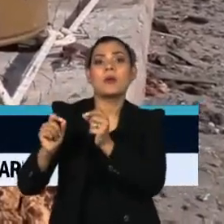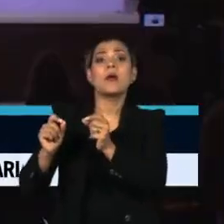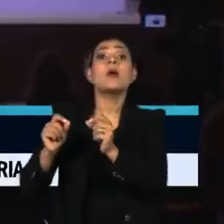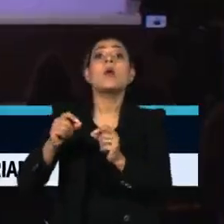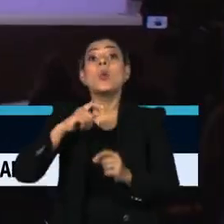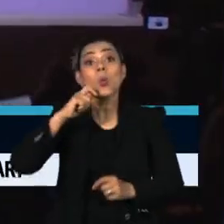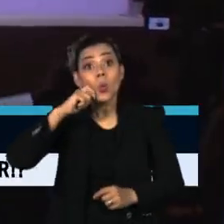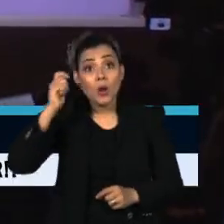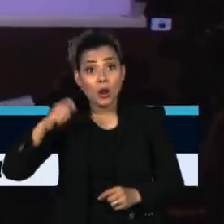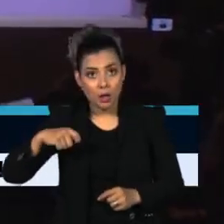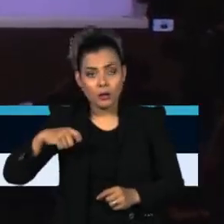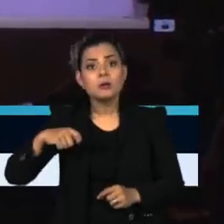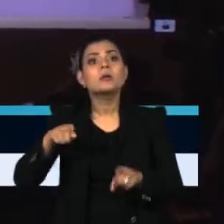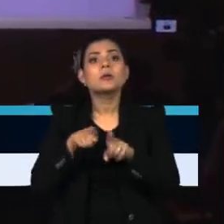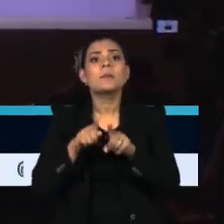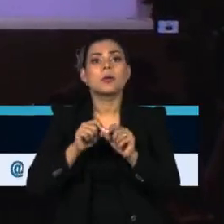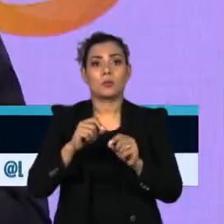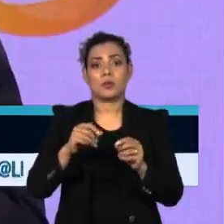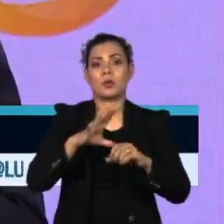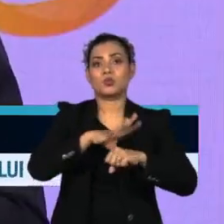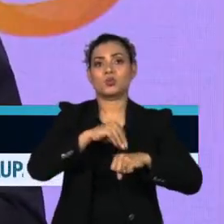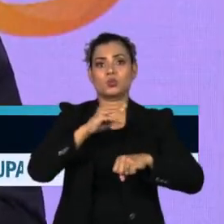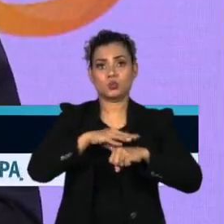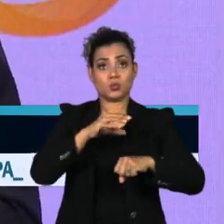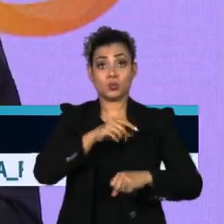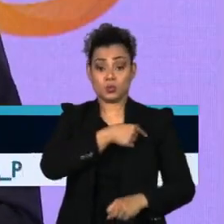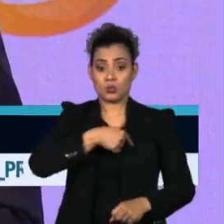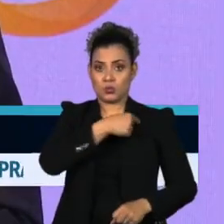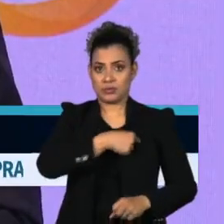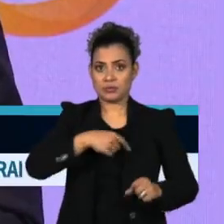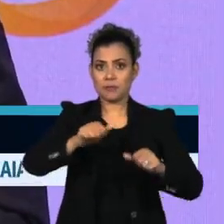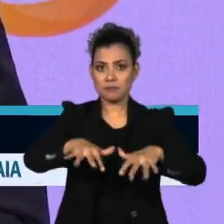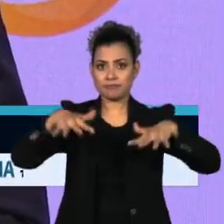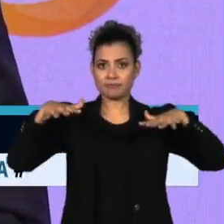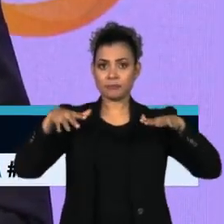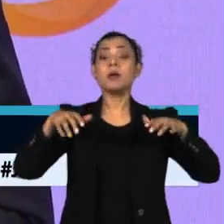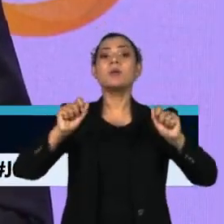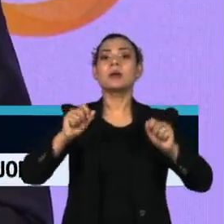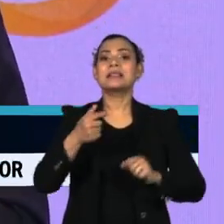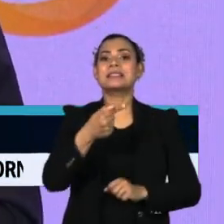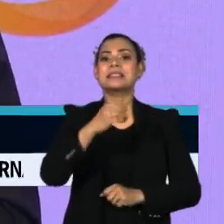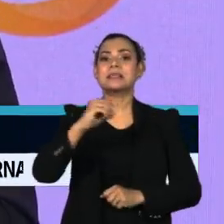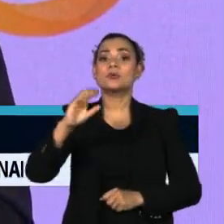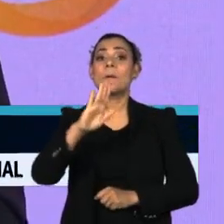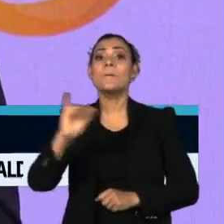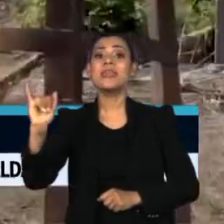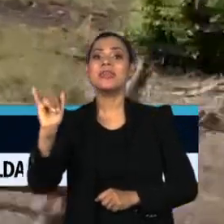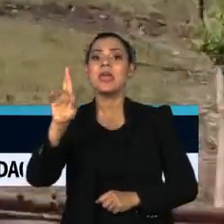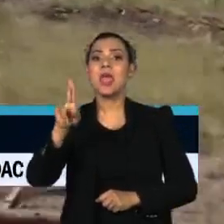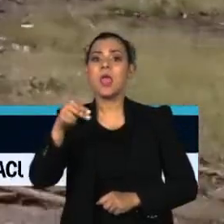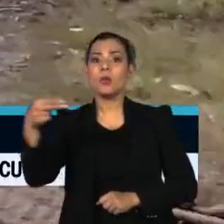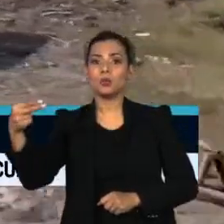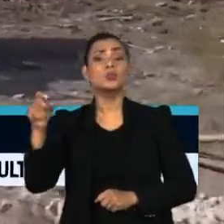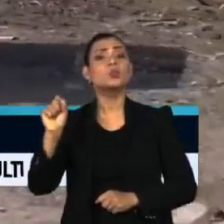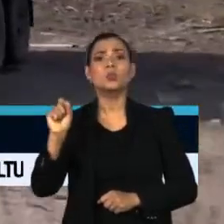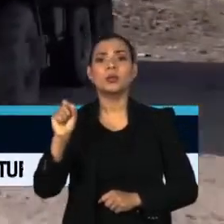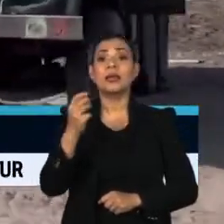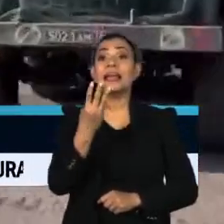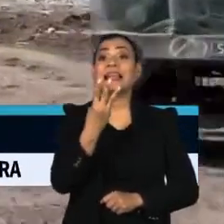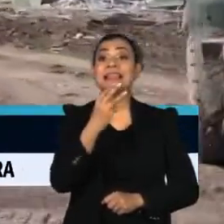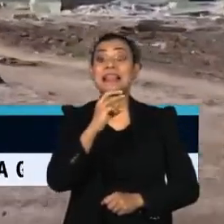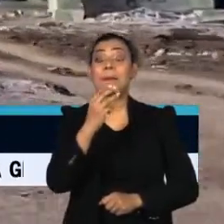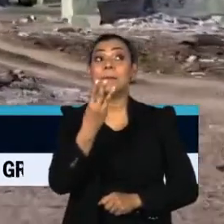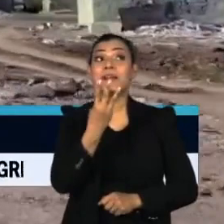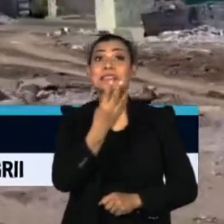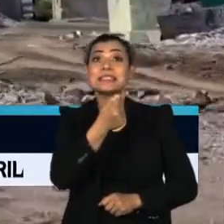apresentado durante a conferência de Lugano, na Suíça. 700 bilhões de euros, o equivalente a 4 trilhões de reais.